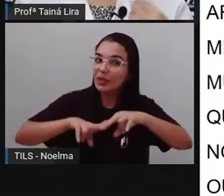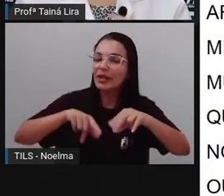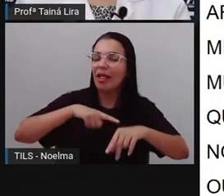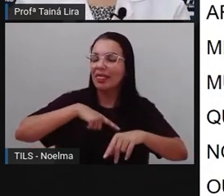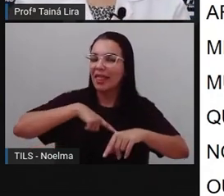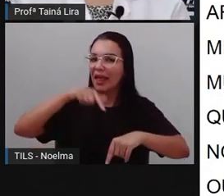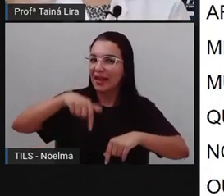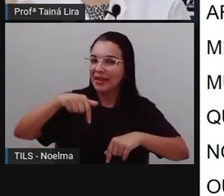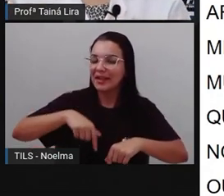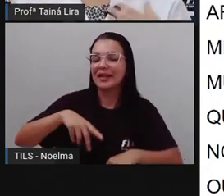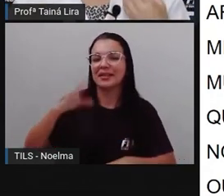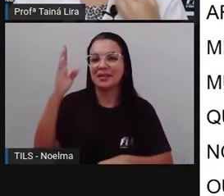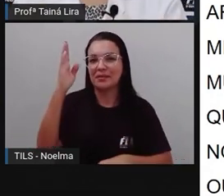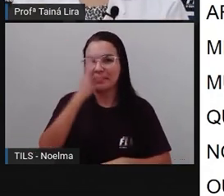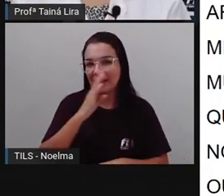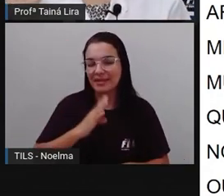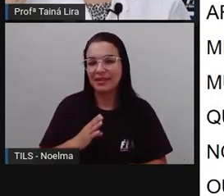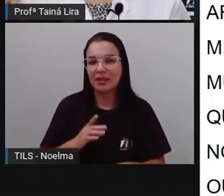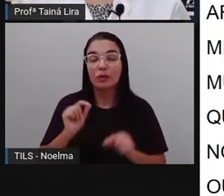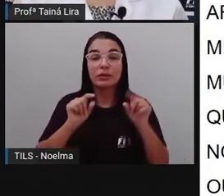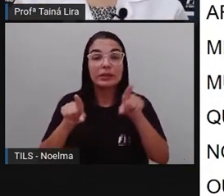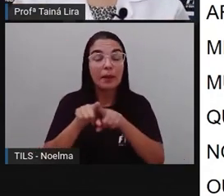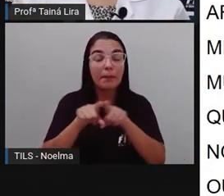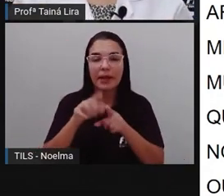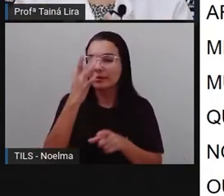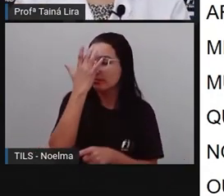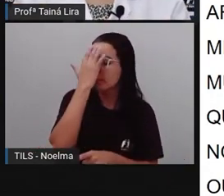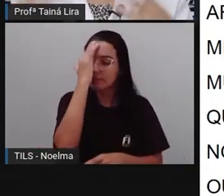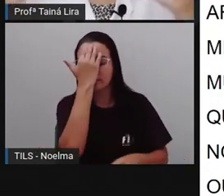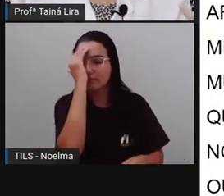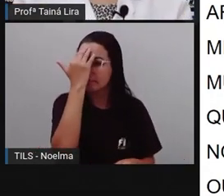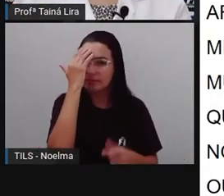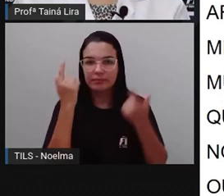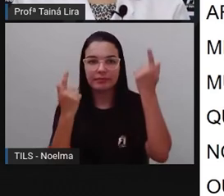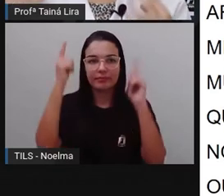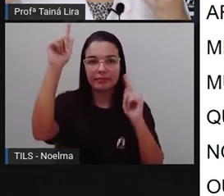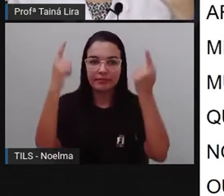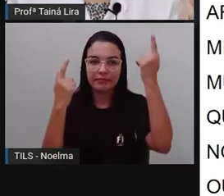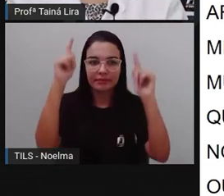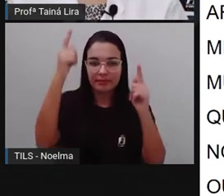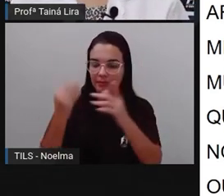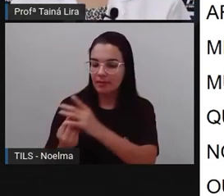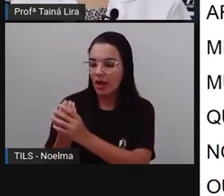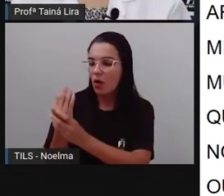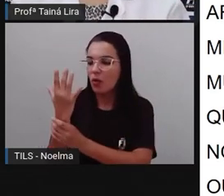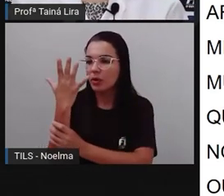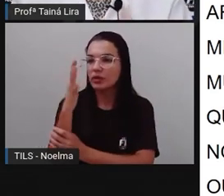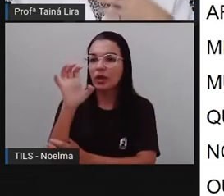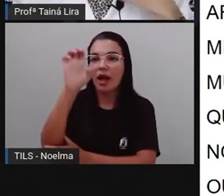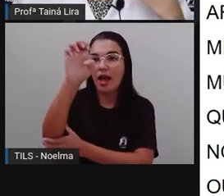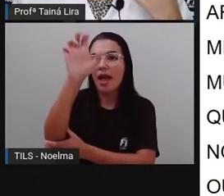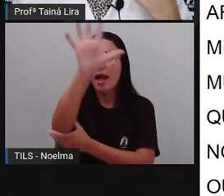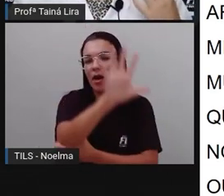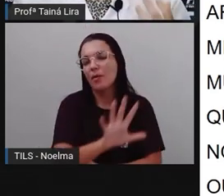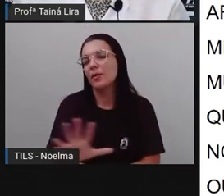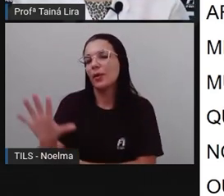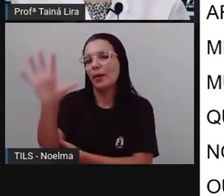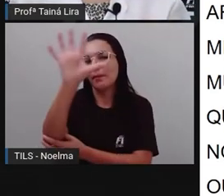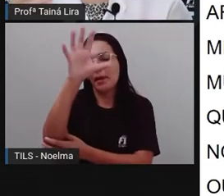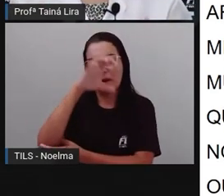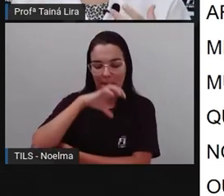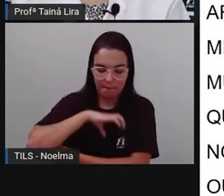comemoramos aqui, a micareta, são de origem europeia, de origem portuguesa. Então, nós temos